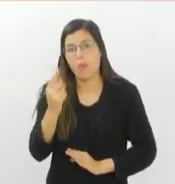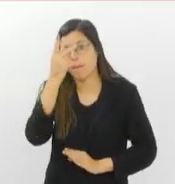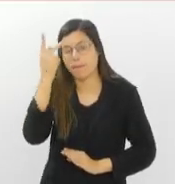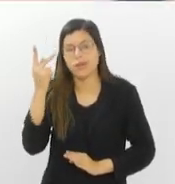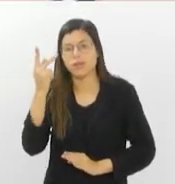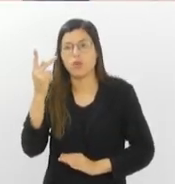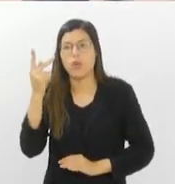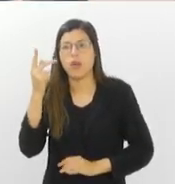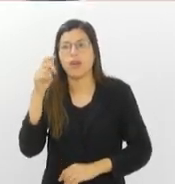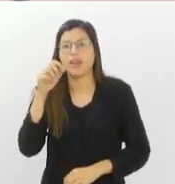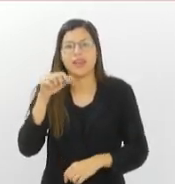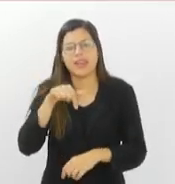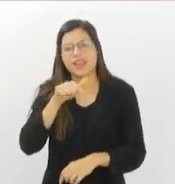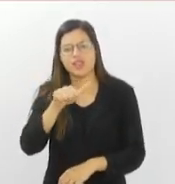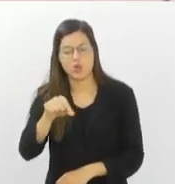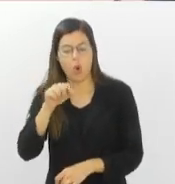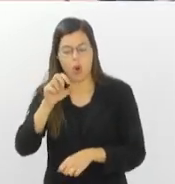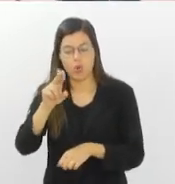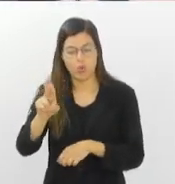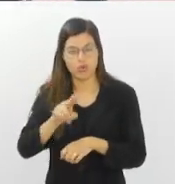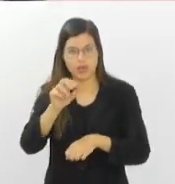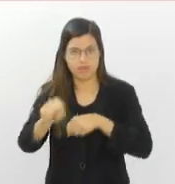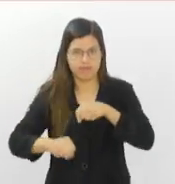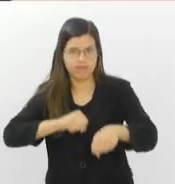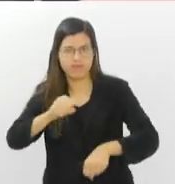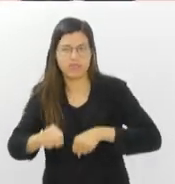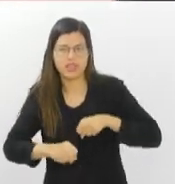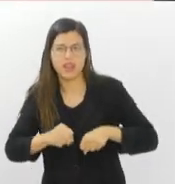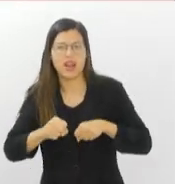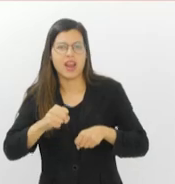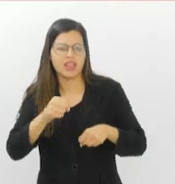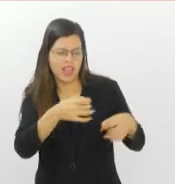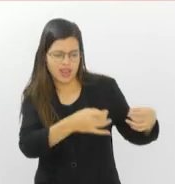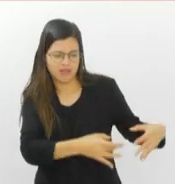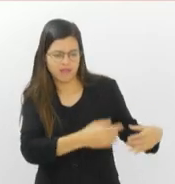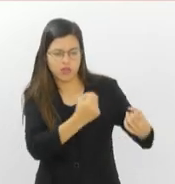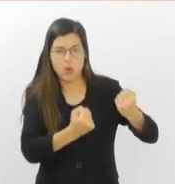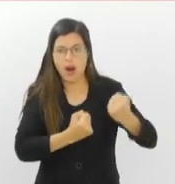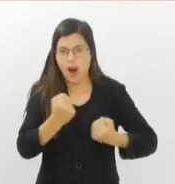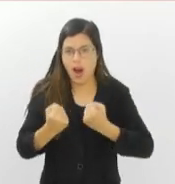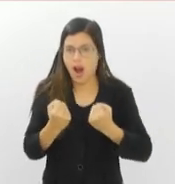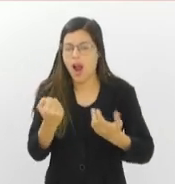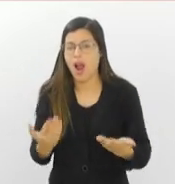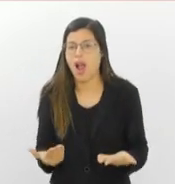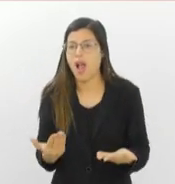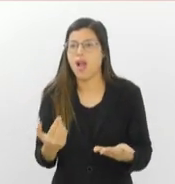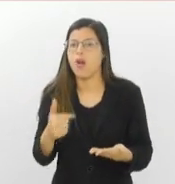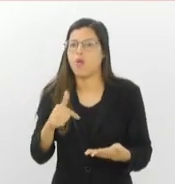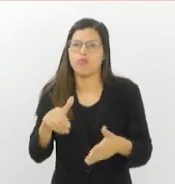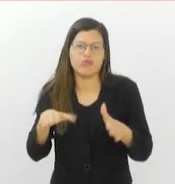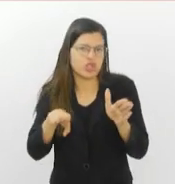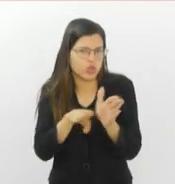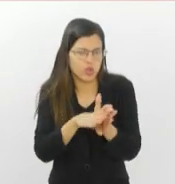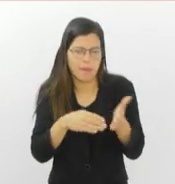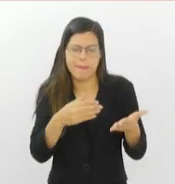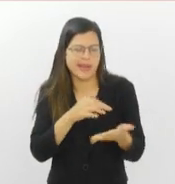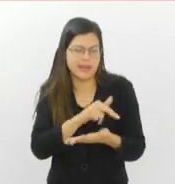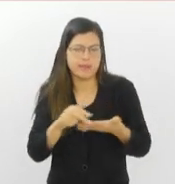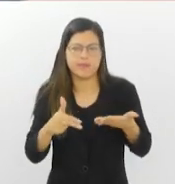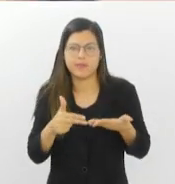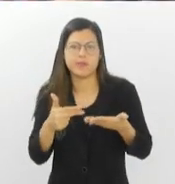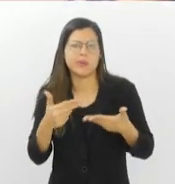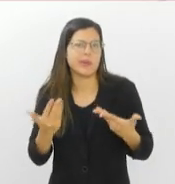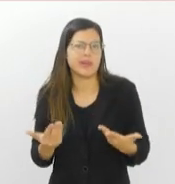de utilizar o carro para utilizar a bicicleta, é um carro a menos no trânsito, é um carro a menos ocupando uma vaga de trânsito, né? De estacionamento. Então, a